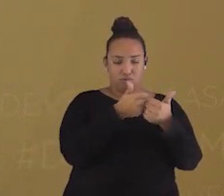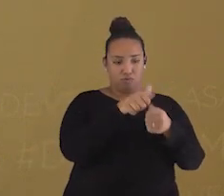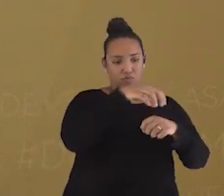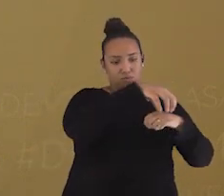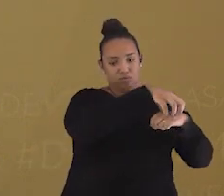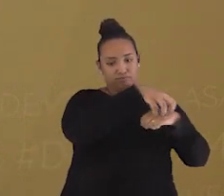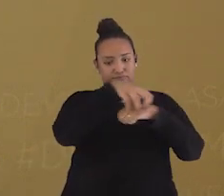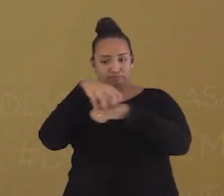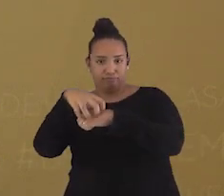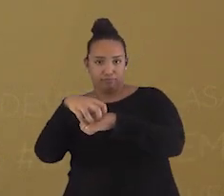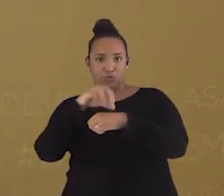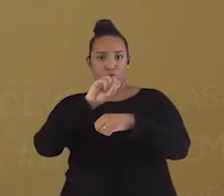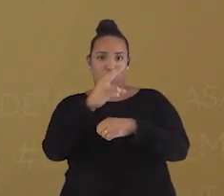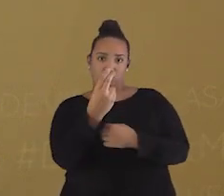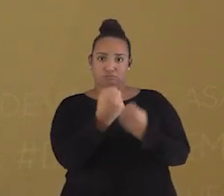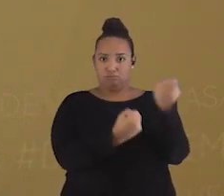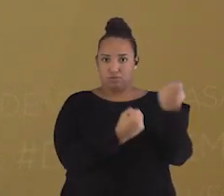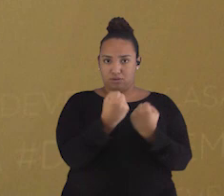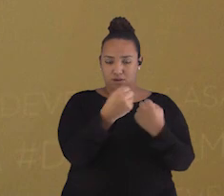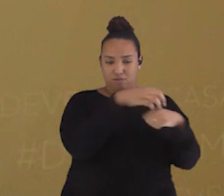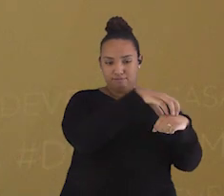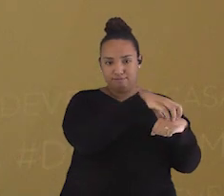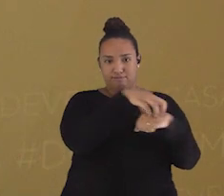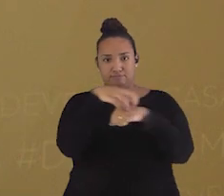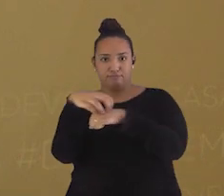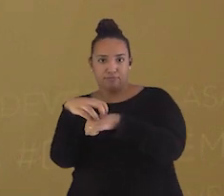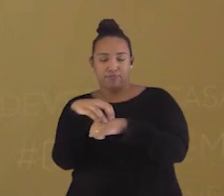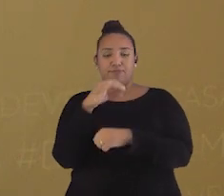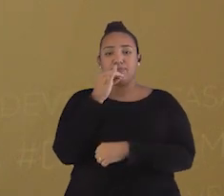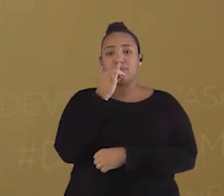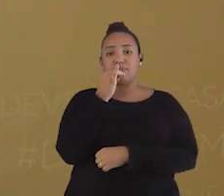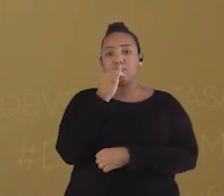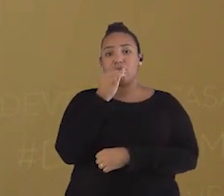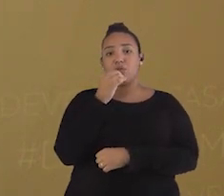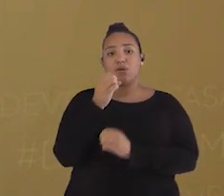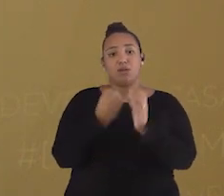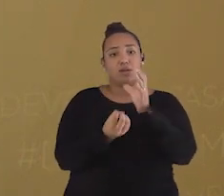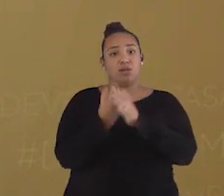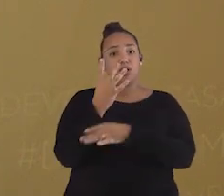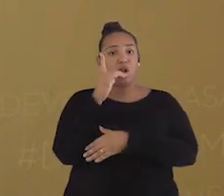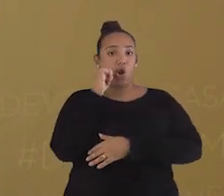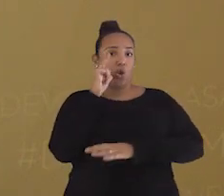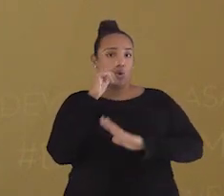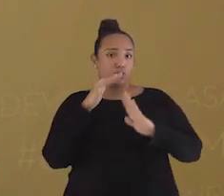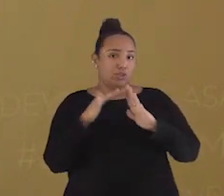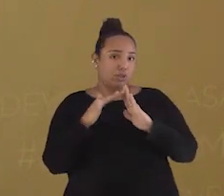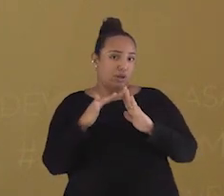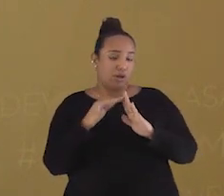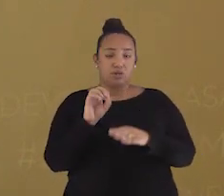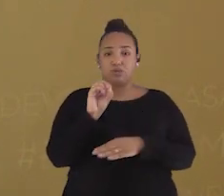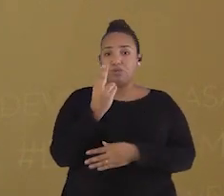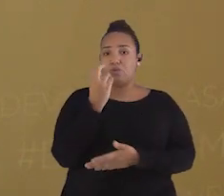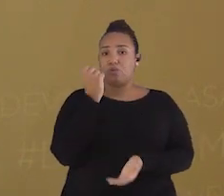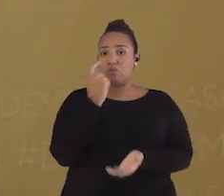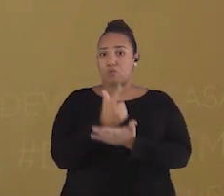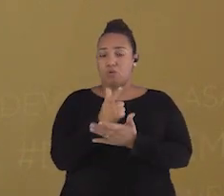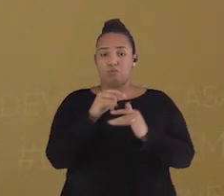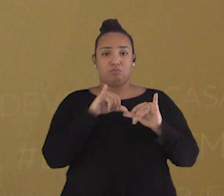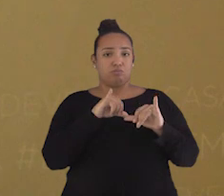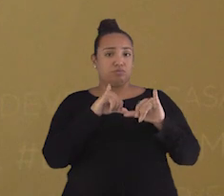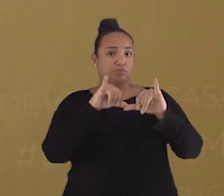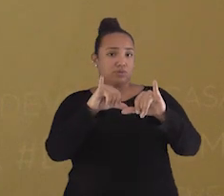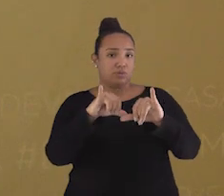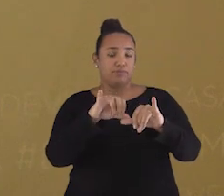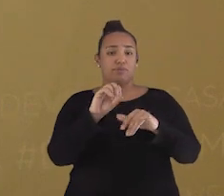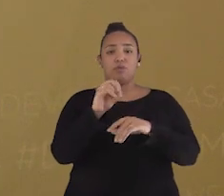ônibus ou carro, quando empreendemos um novo negócio na nossa casa, quando compramos no supermercado